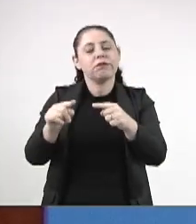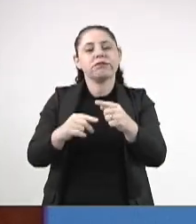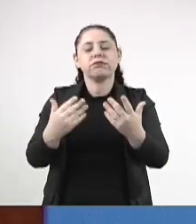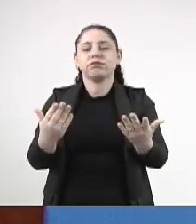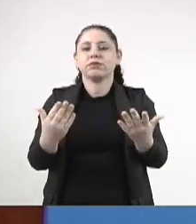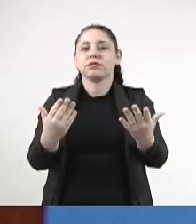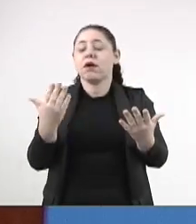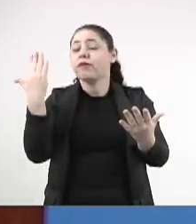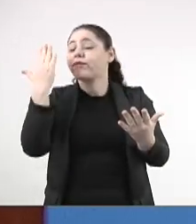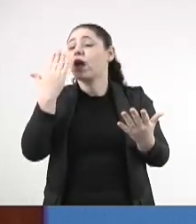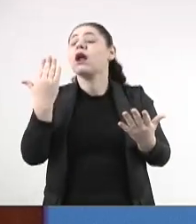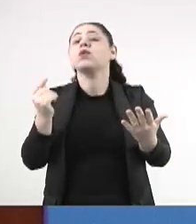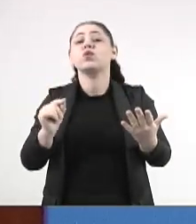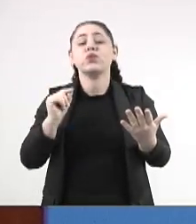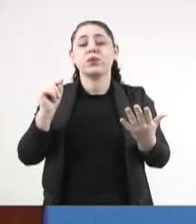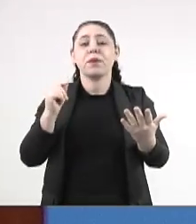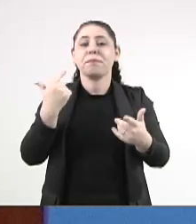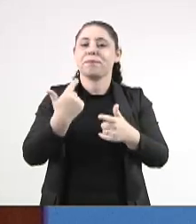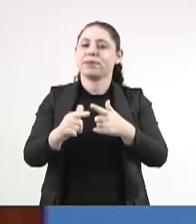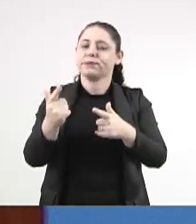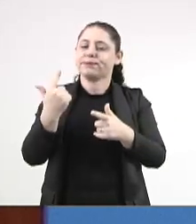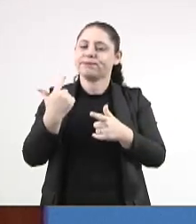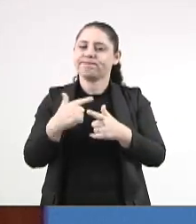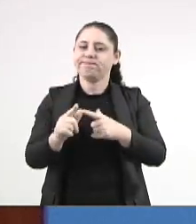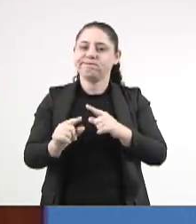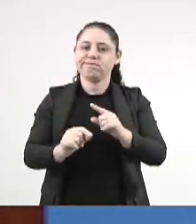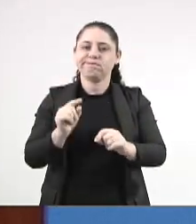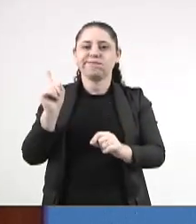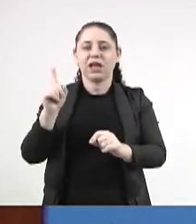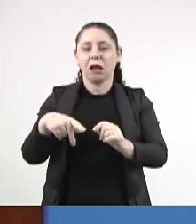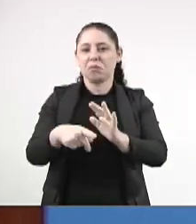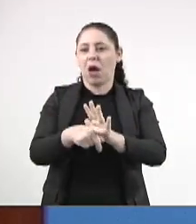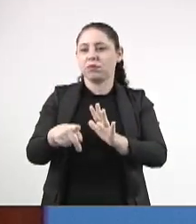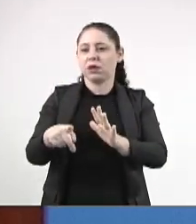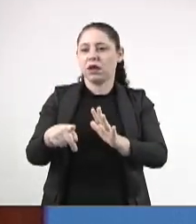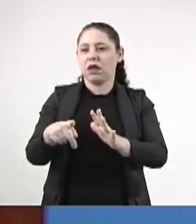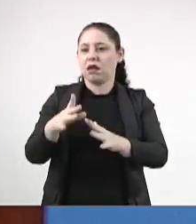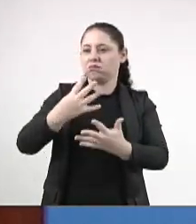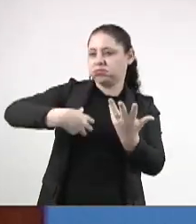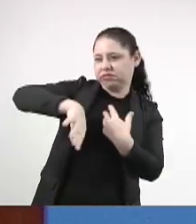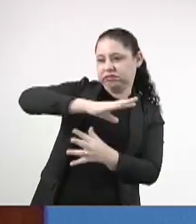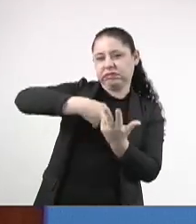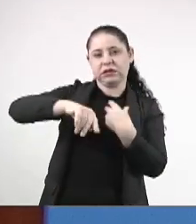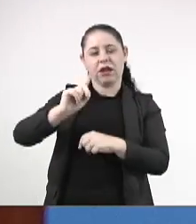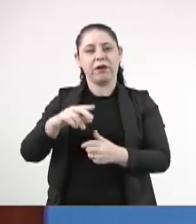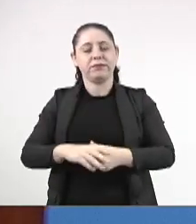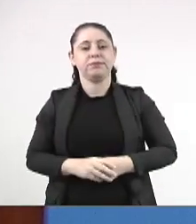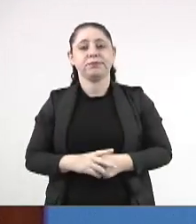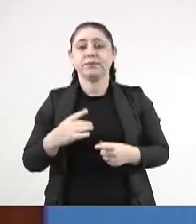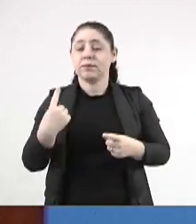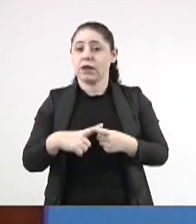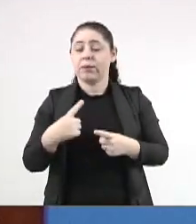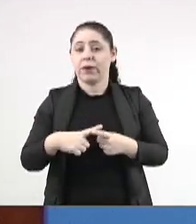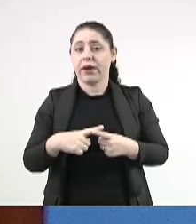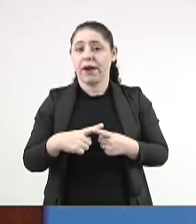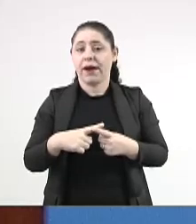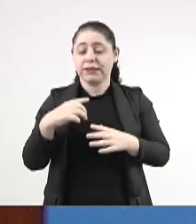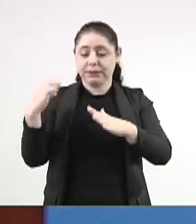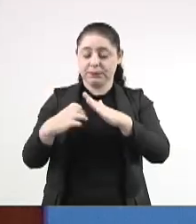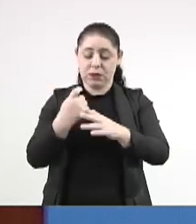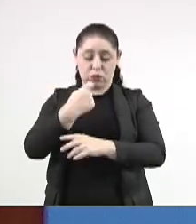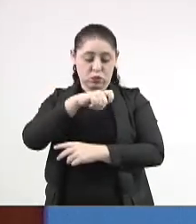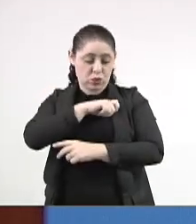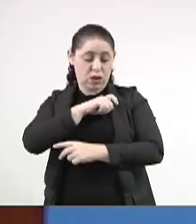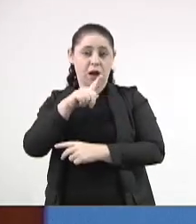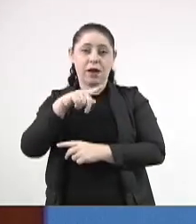estamos diante de um problema que é essa esculhambação, porque as agências reguladoras, elas são